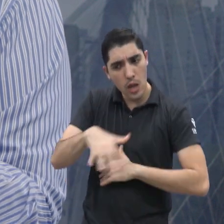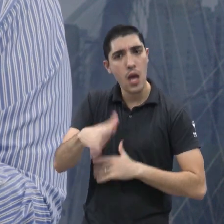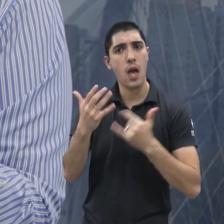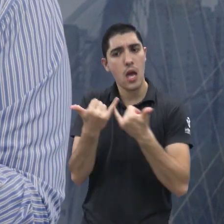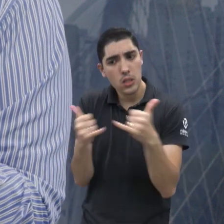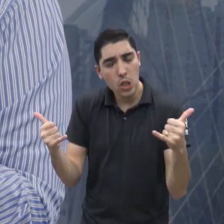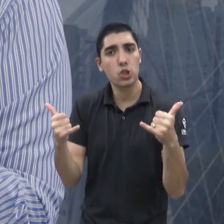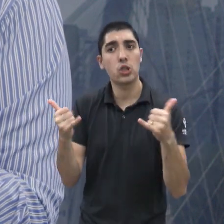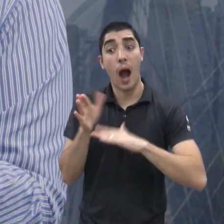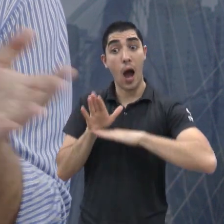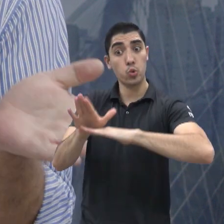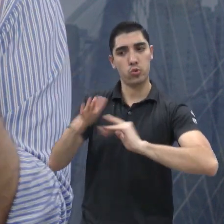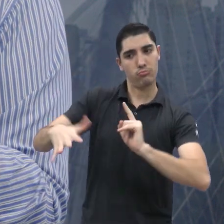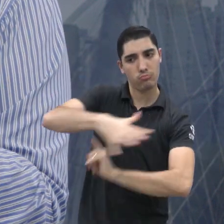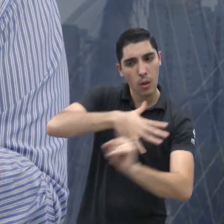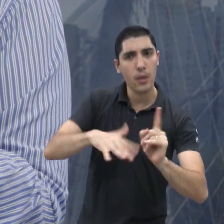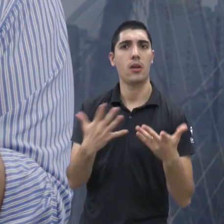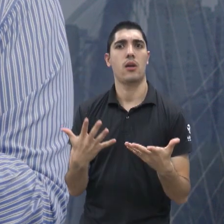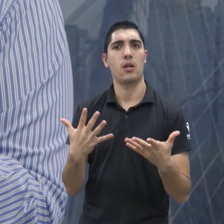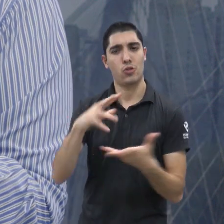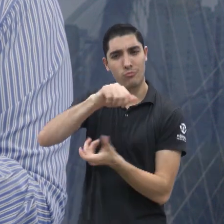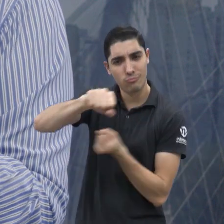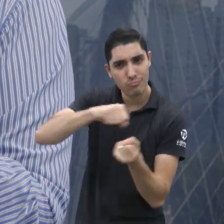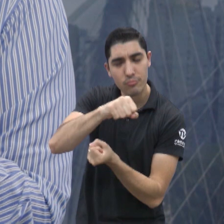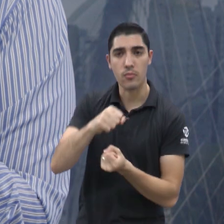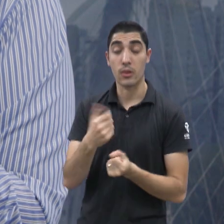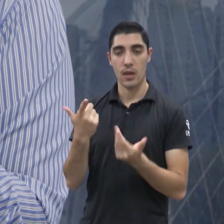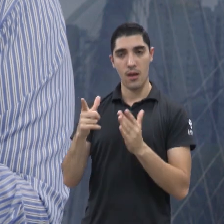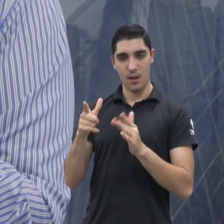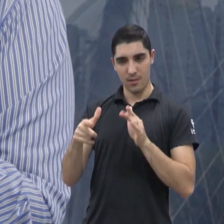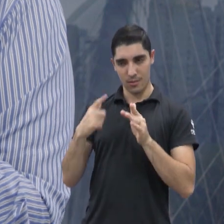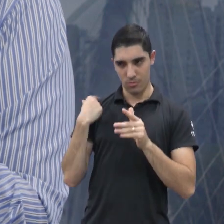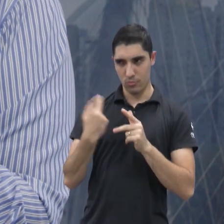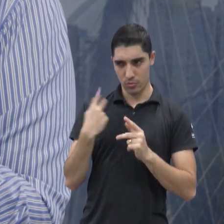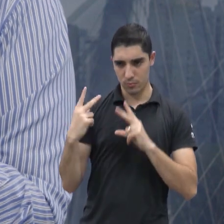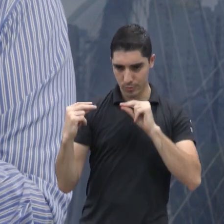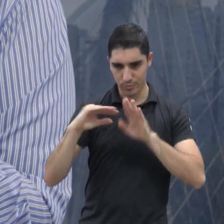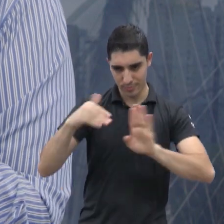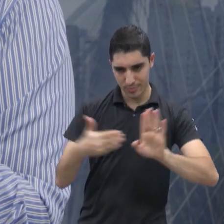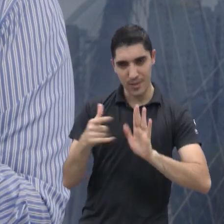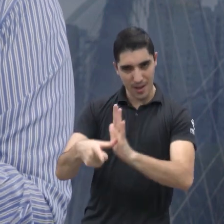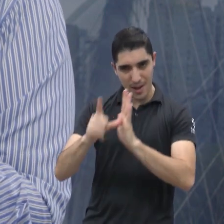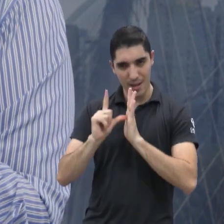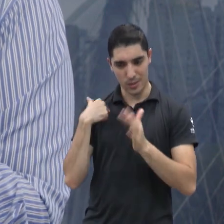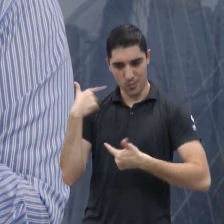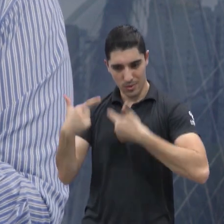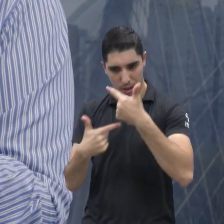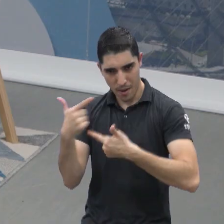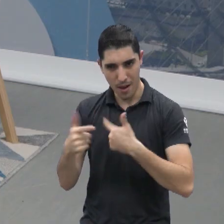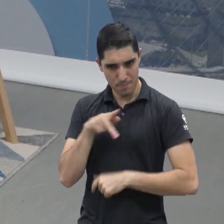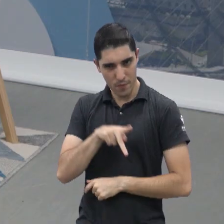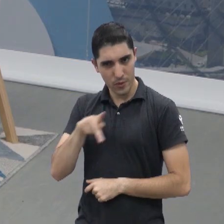a gente estava conversando, Eu trabalhei antes de seguir a carreira de professor.